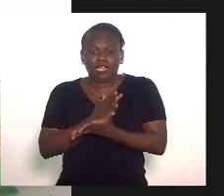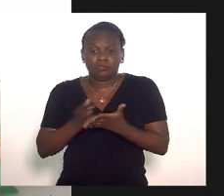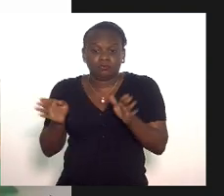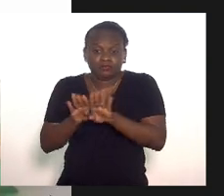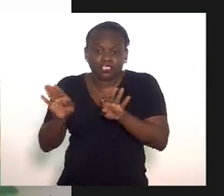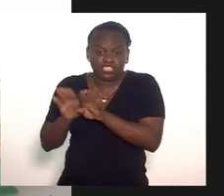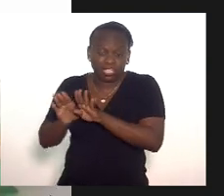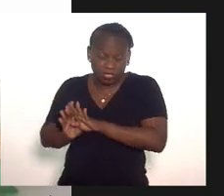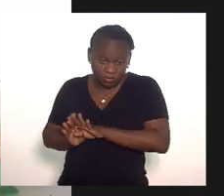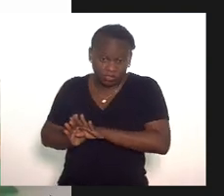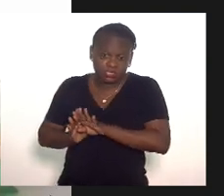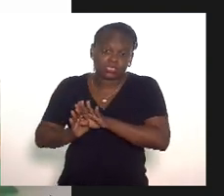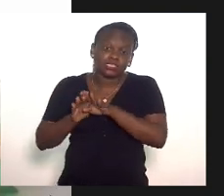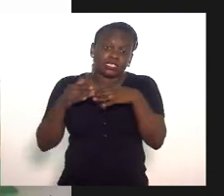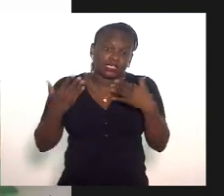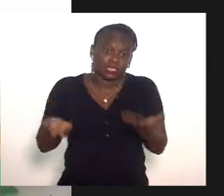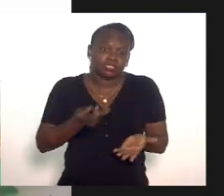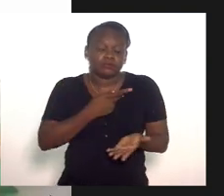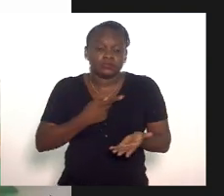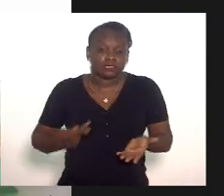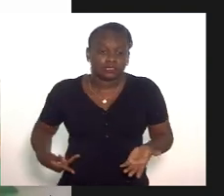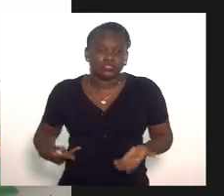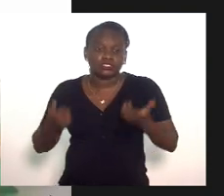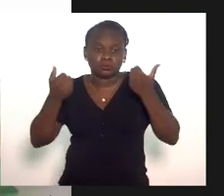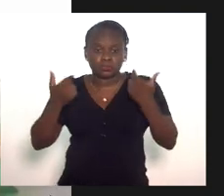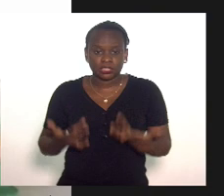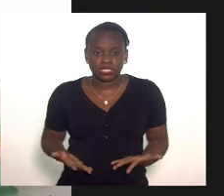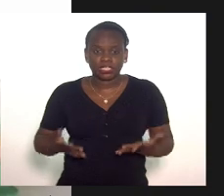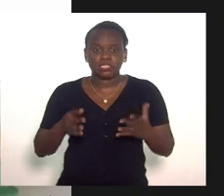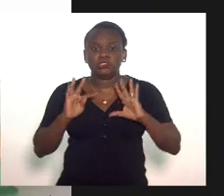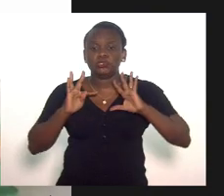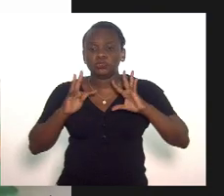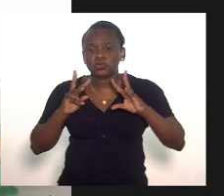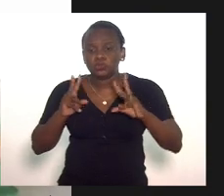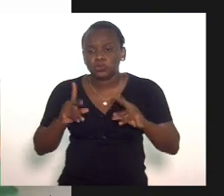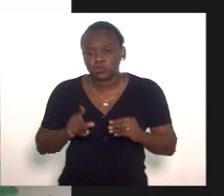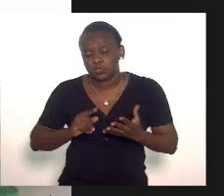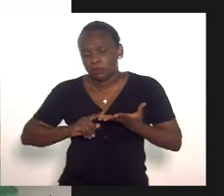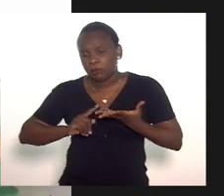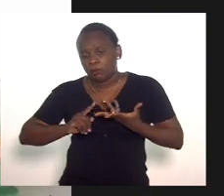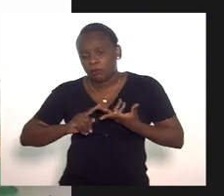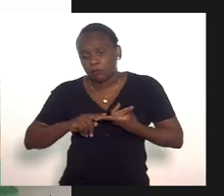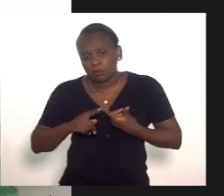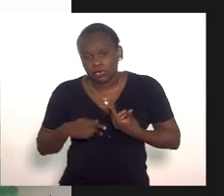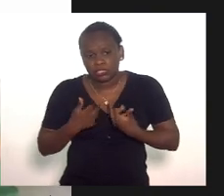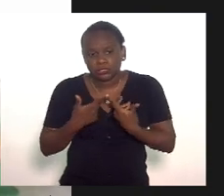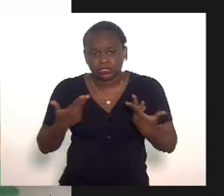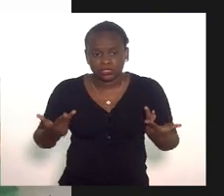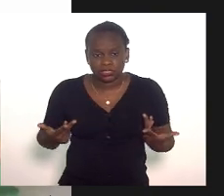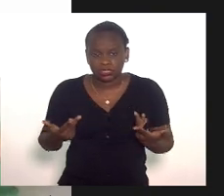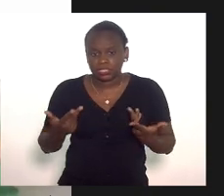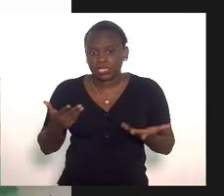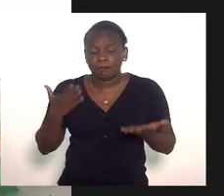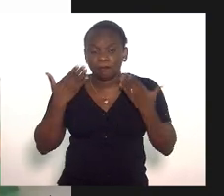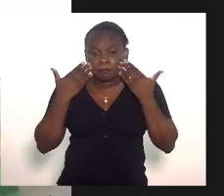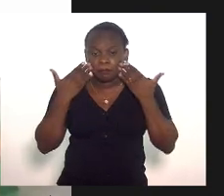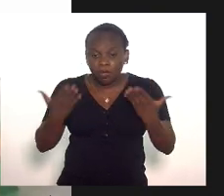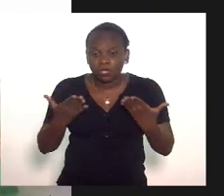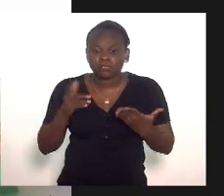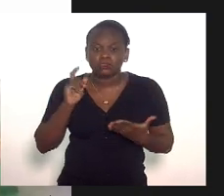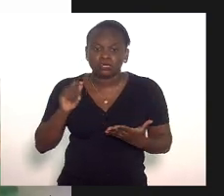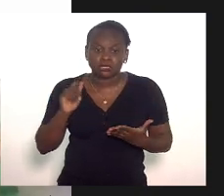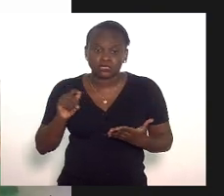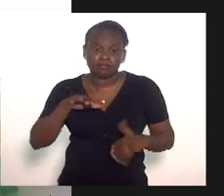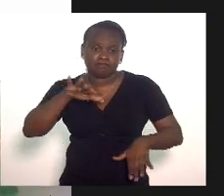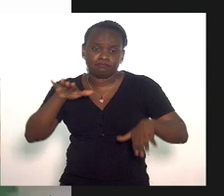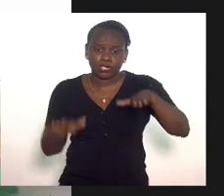então senhor presidente dizer que toda essa situação ela aflora ainda mais